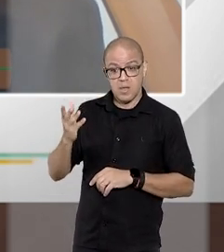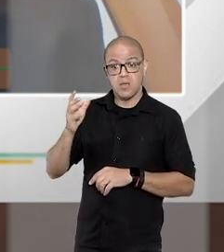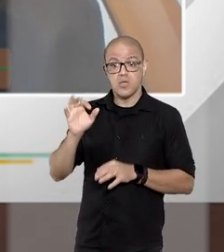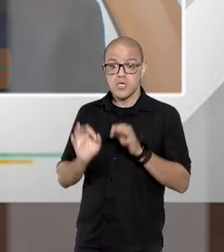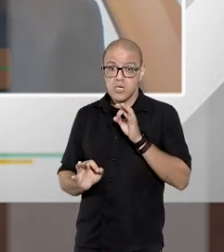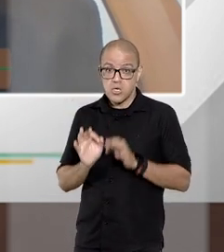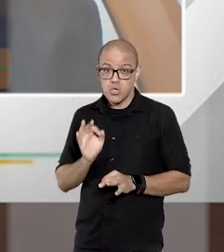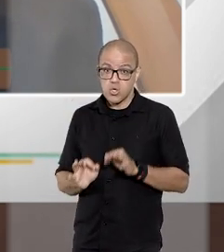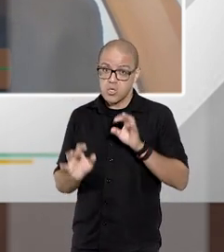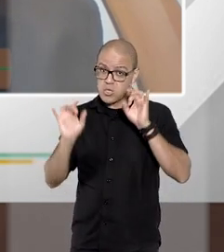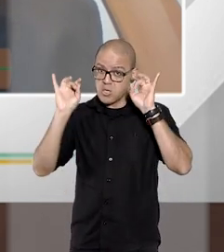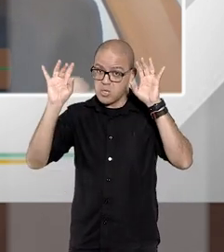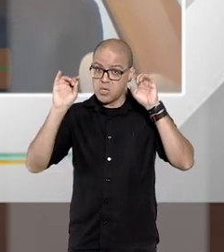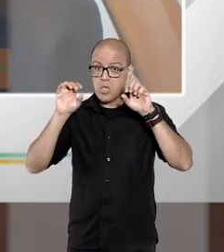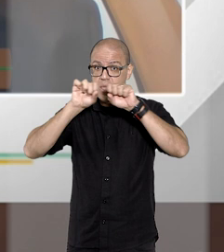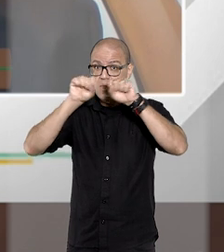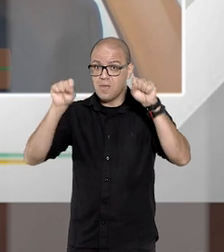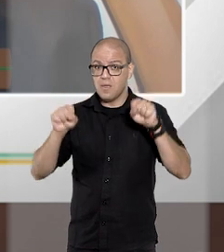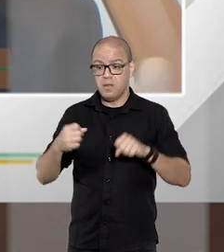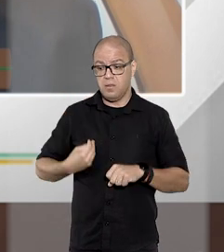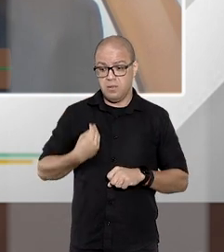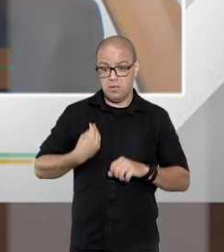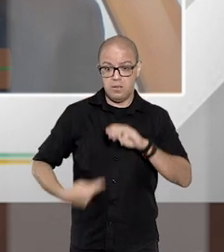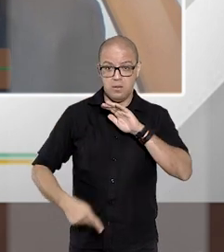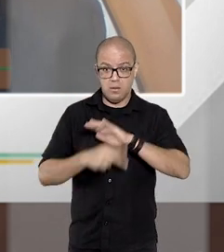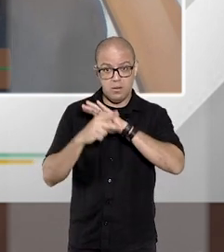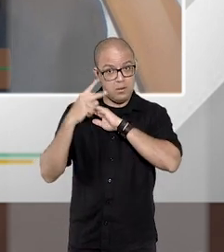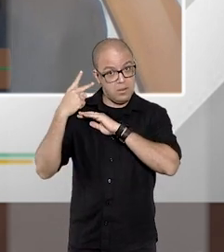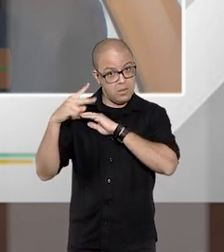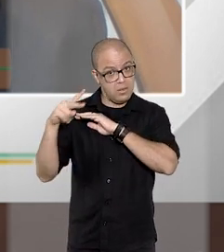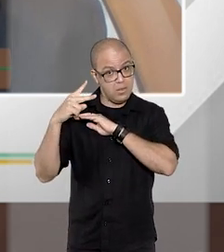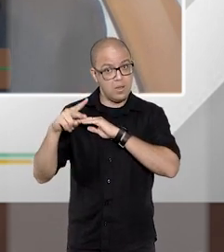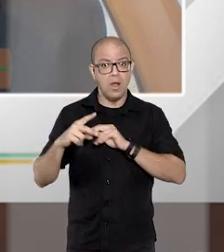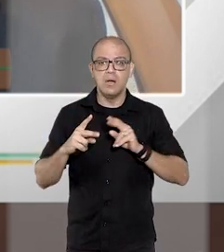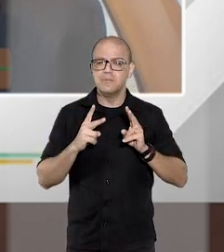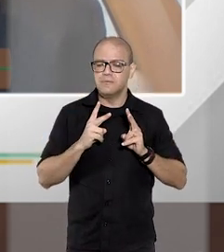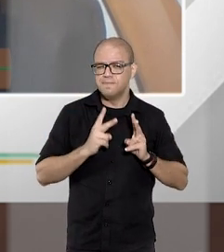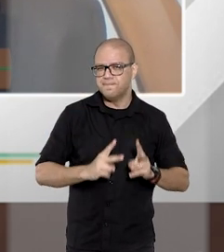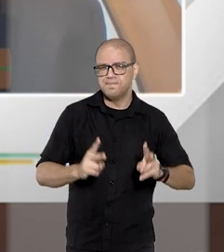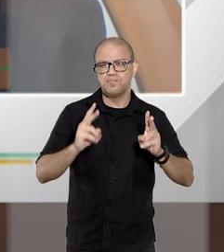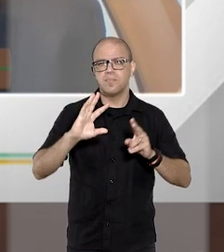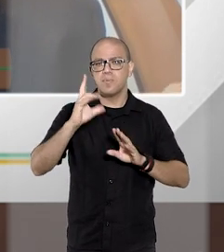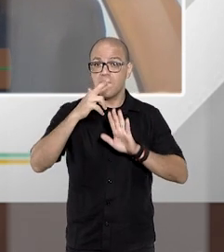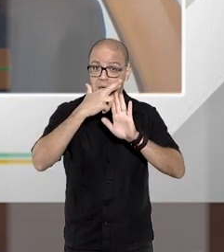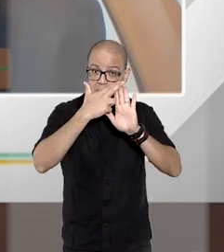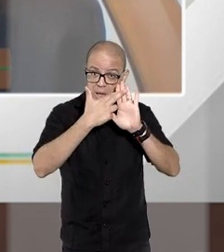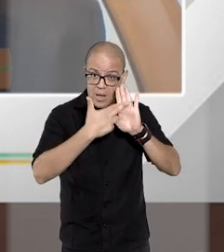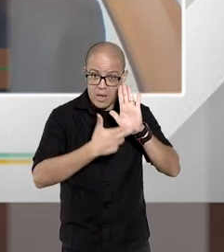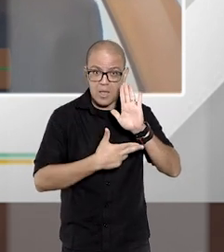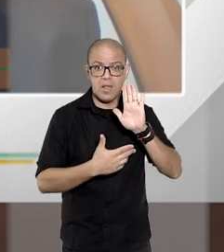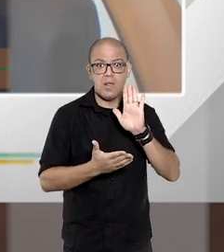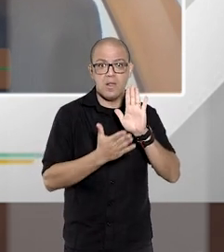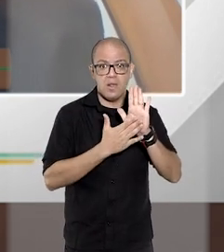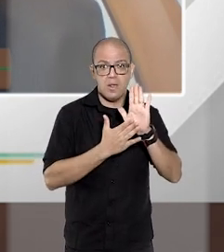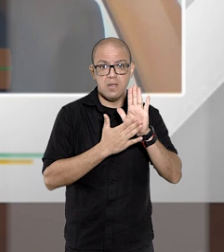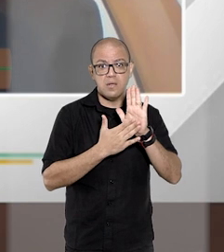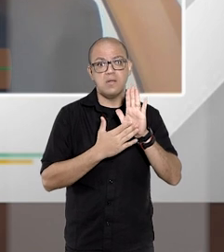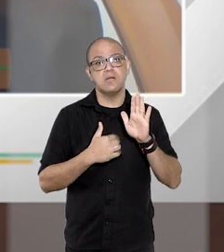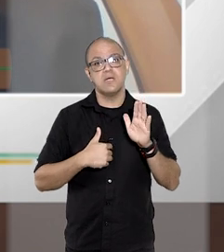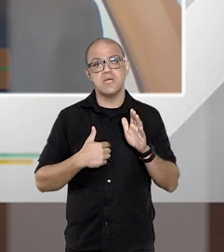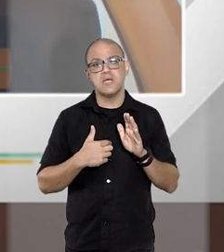juizado é um sistema com uma vida própria então sempre que houver um regramento dentro